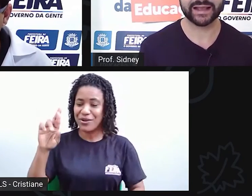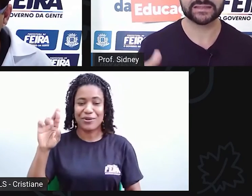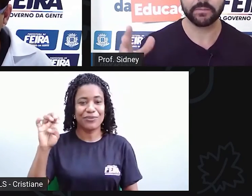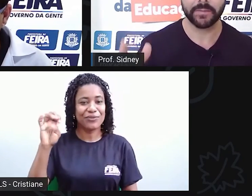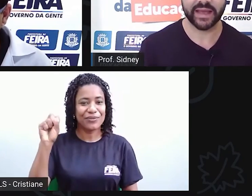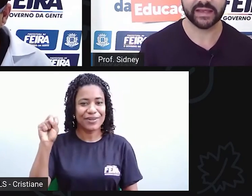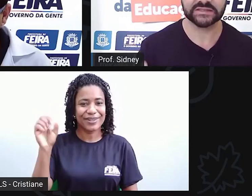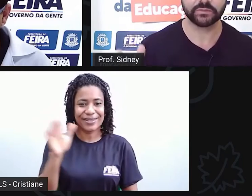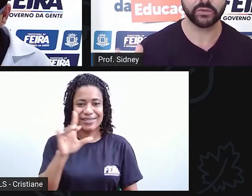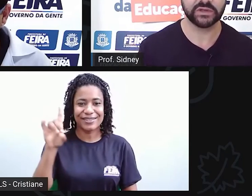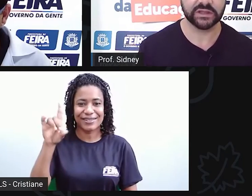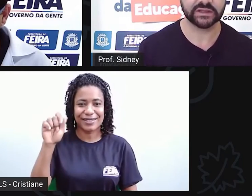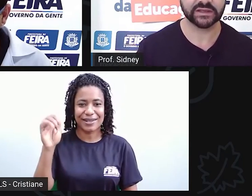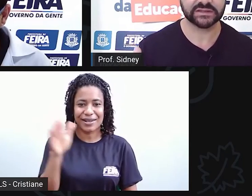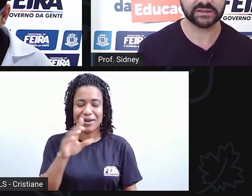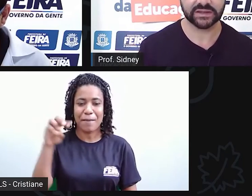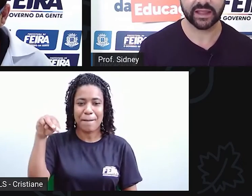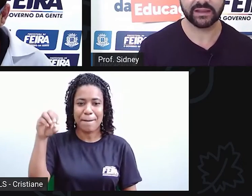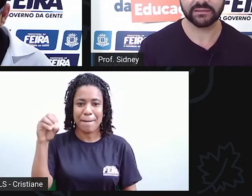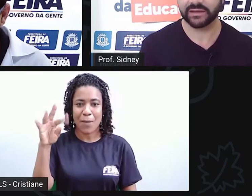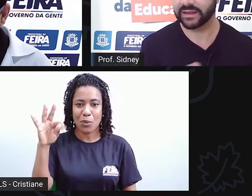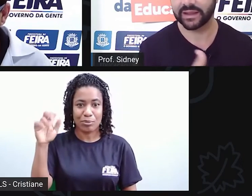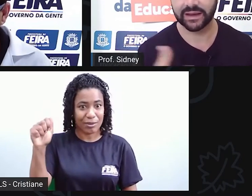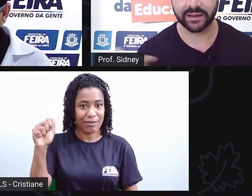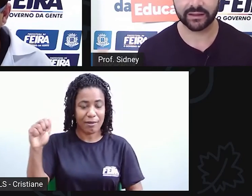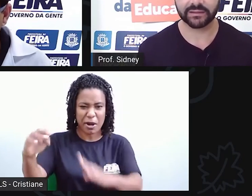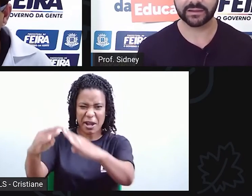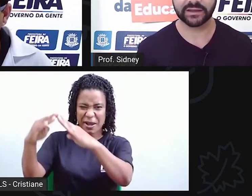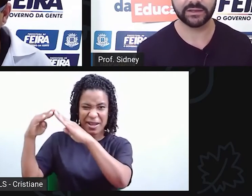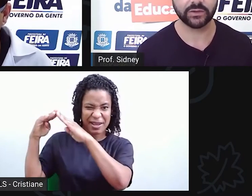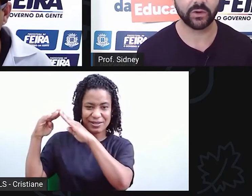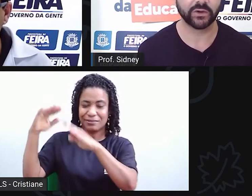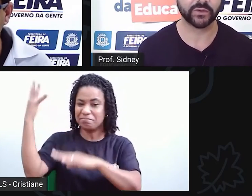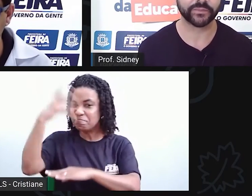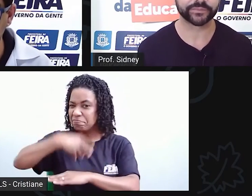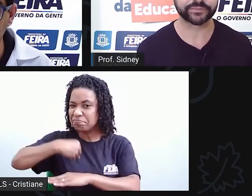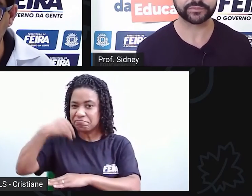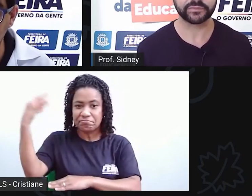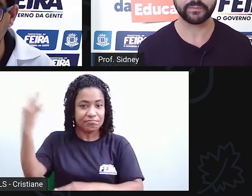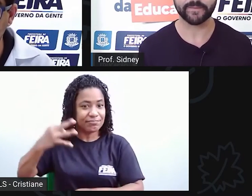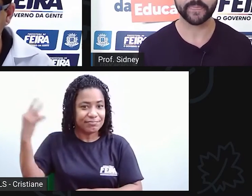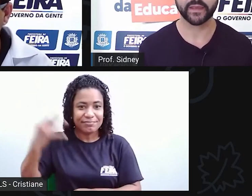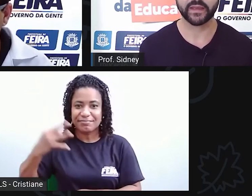ele era a casa mais bonita que se tem naquele entorno.